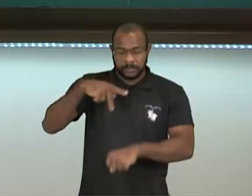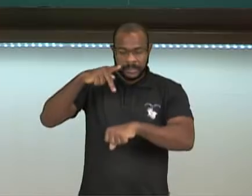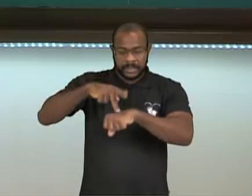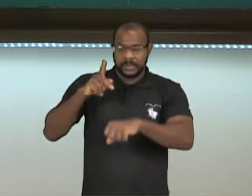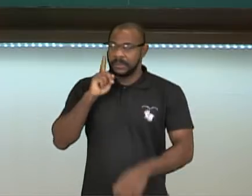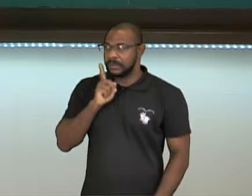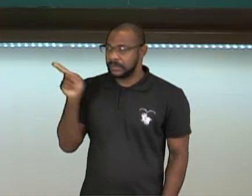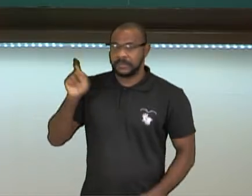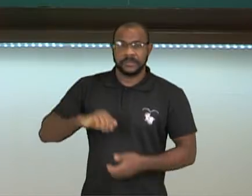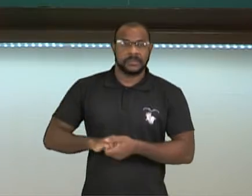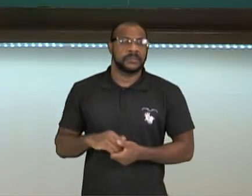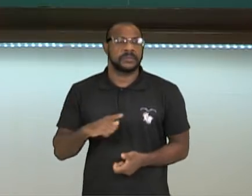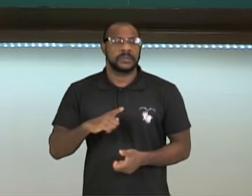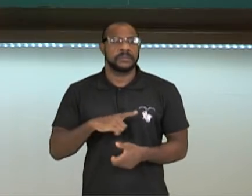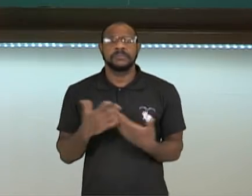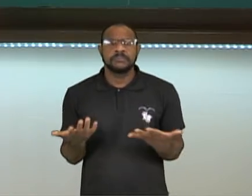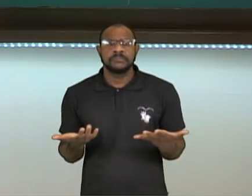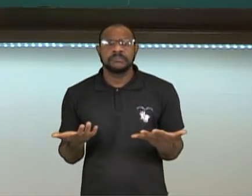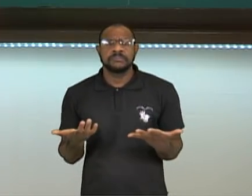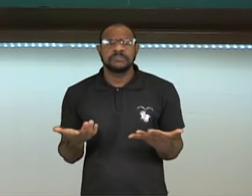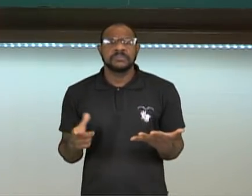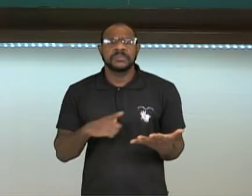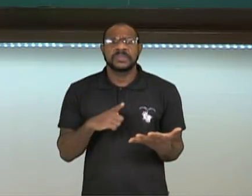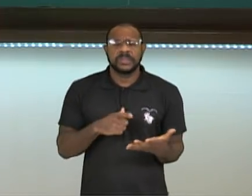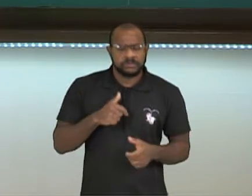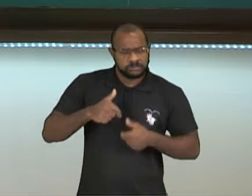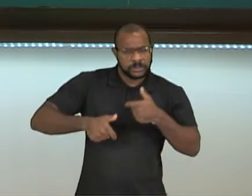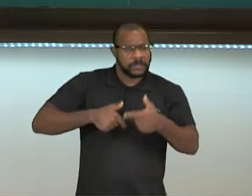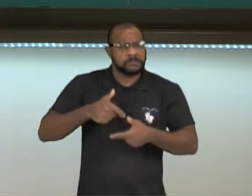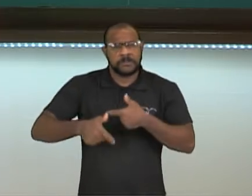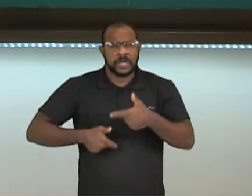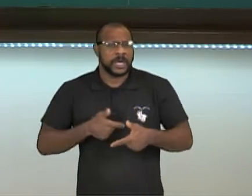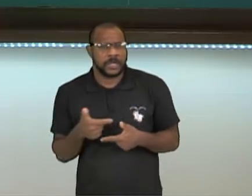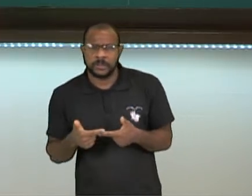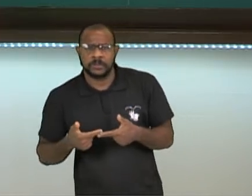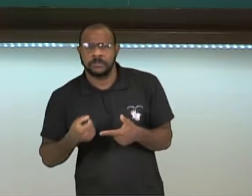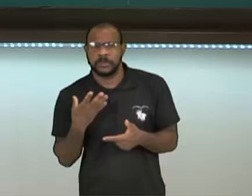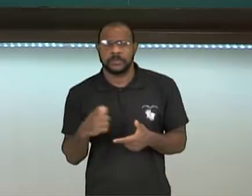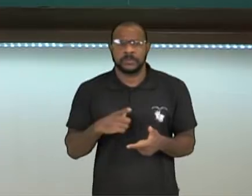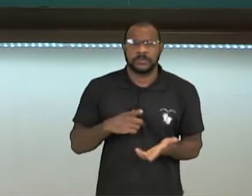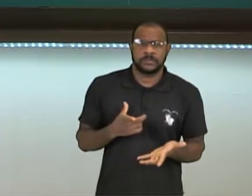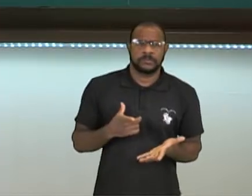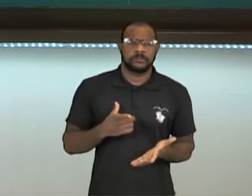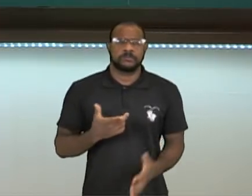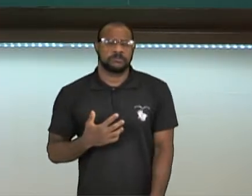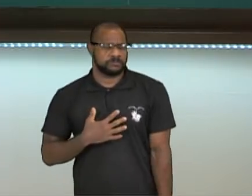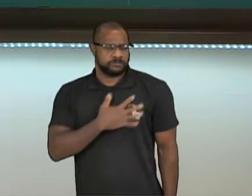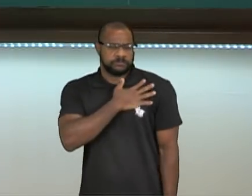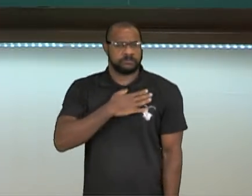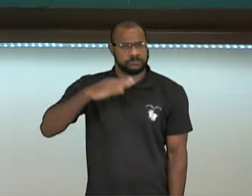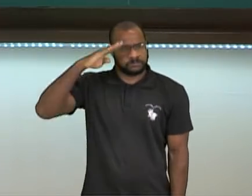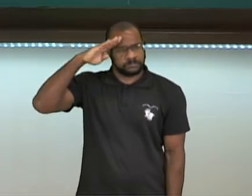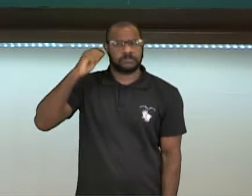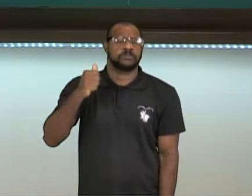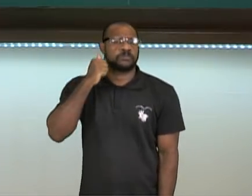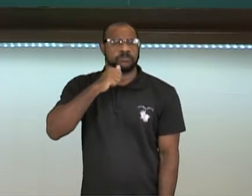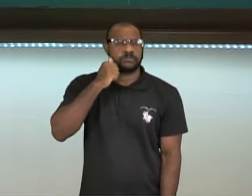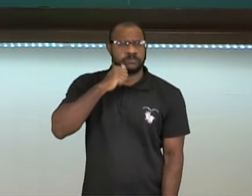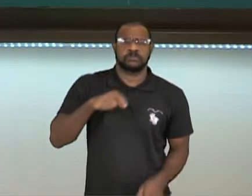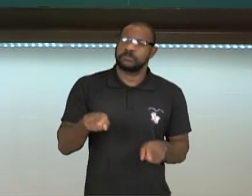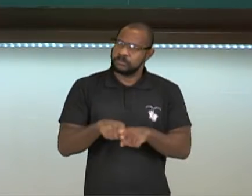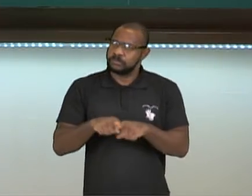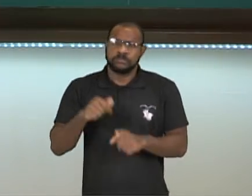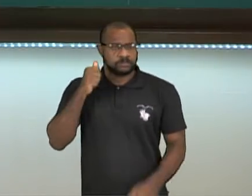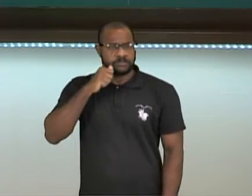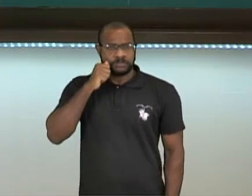na Colômbia tem todo um trabalho, por quê? Porque existiam essas FARCs, as pessoas, as meninas, vocês sabiam que